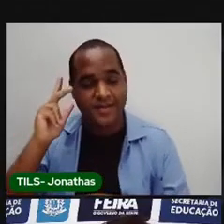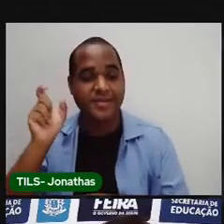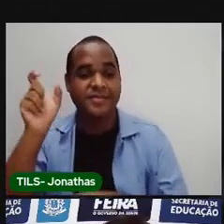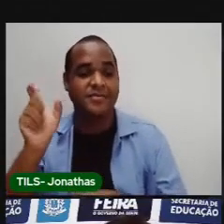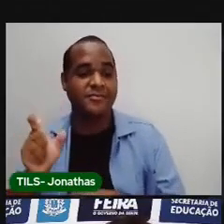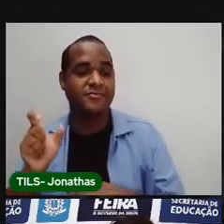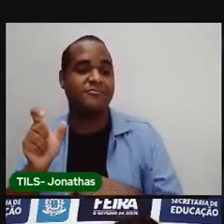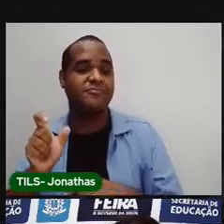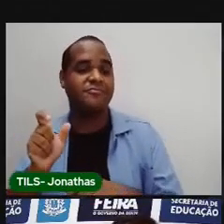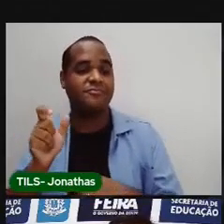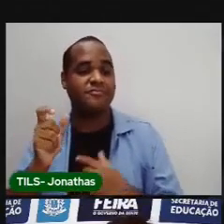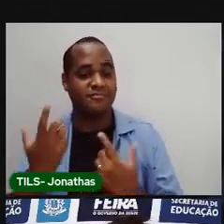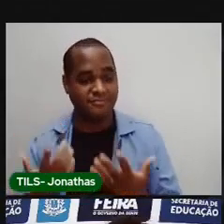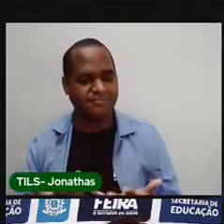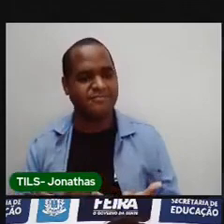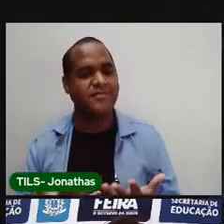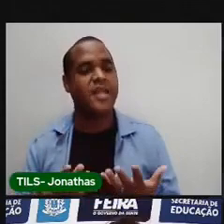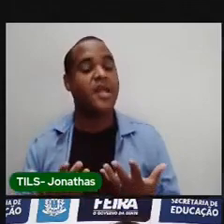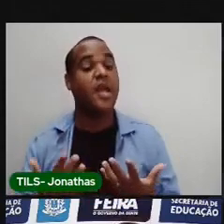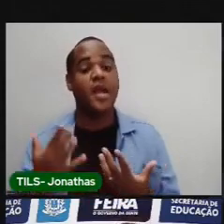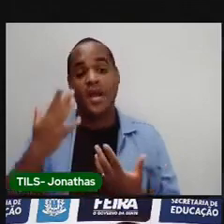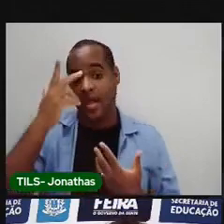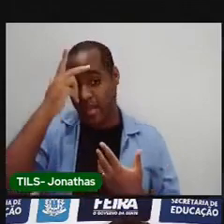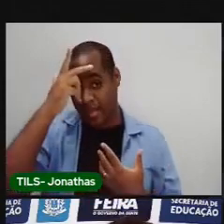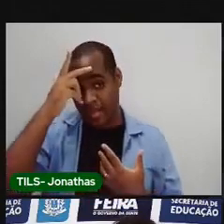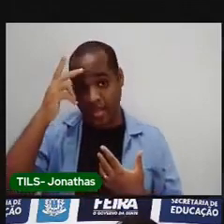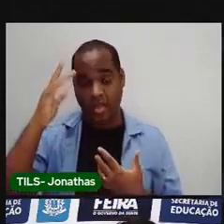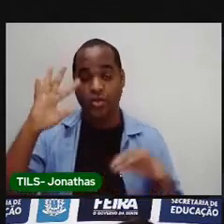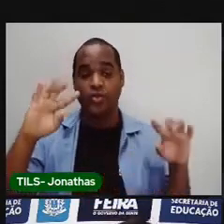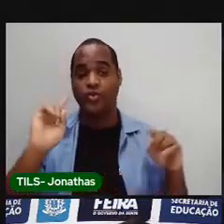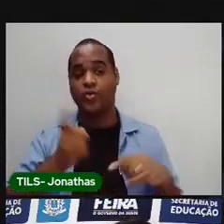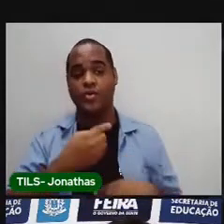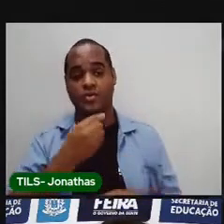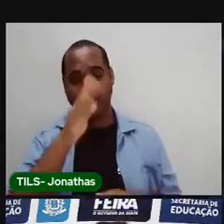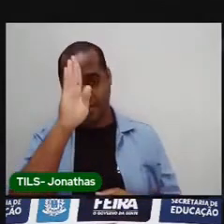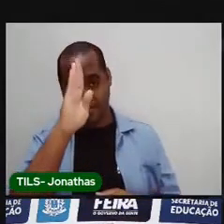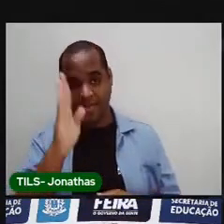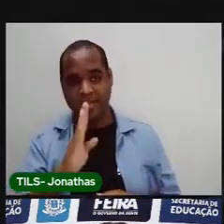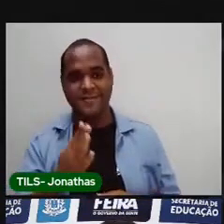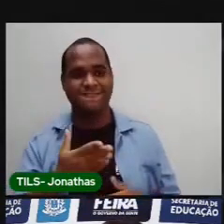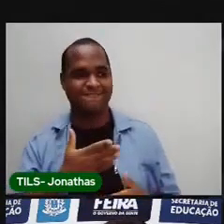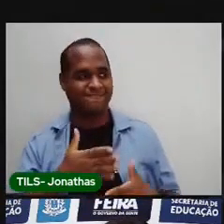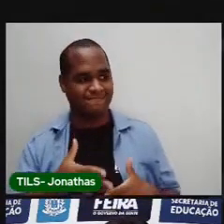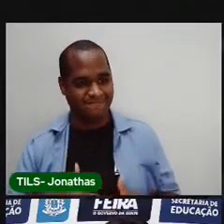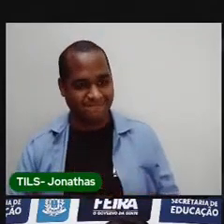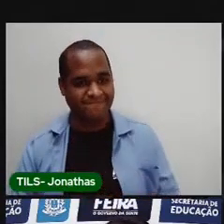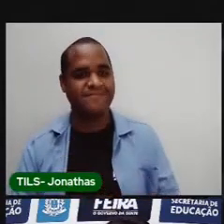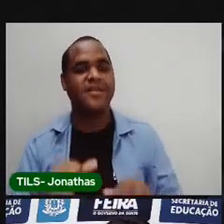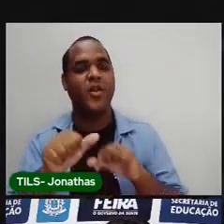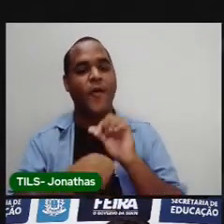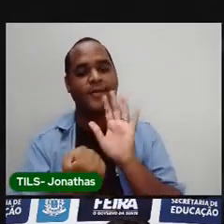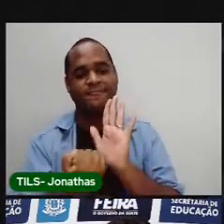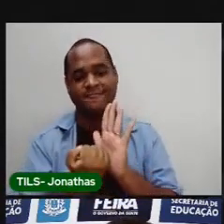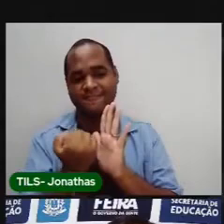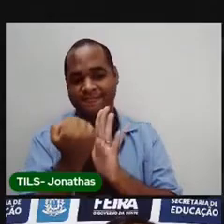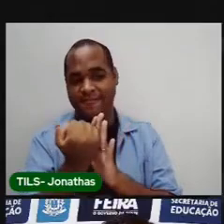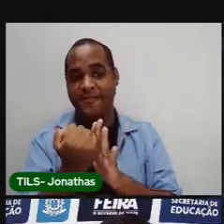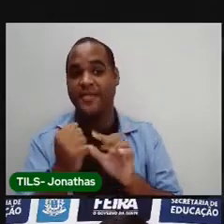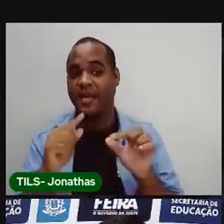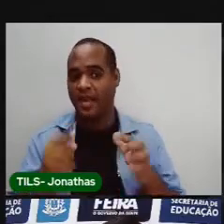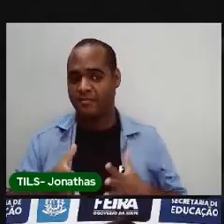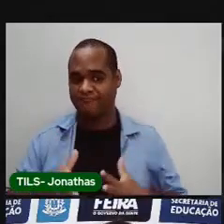Naturais. Todo brasileiro. Ao nascer. Recebe a sua certidão de nascimento.